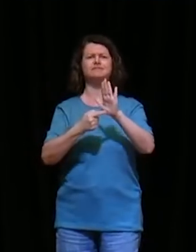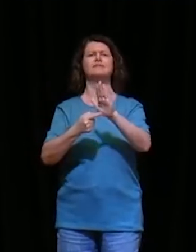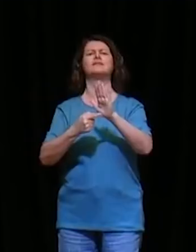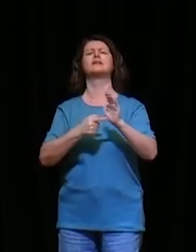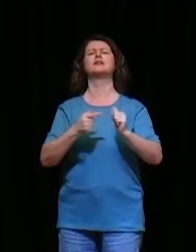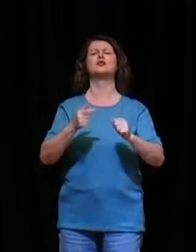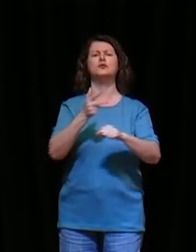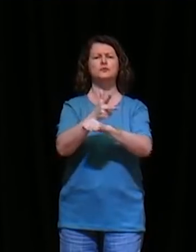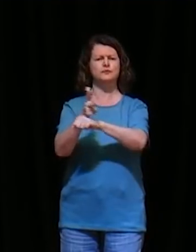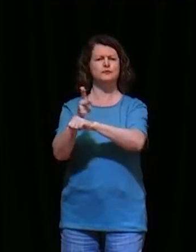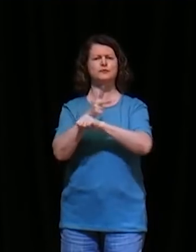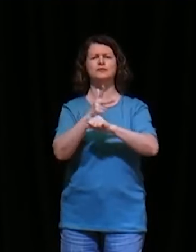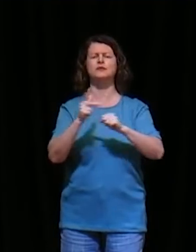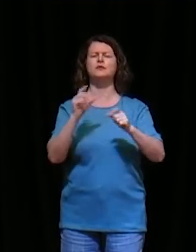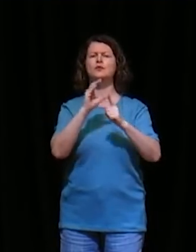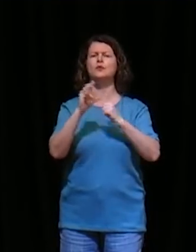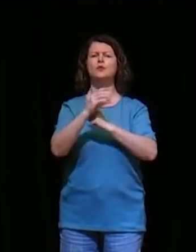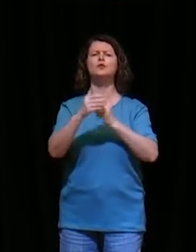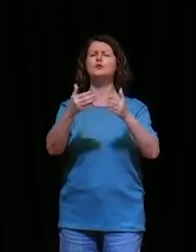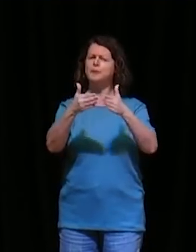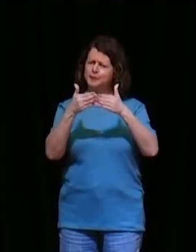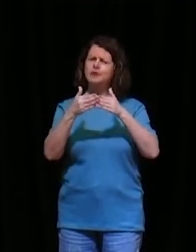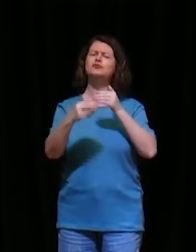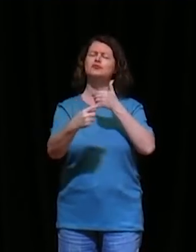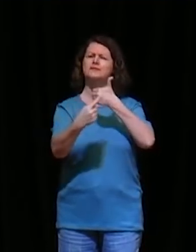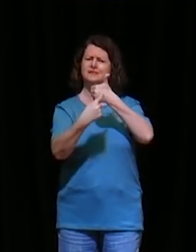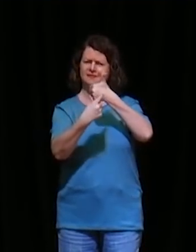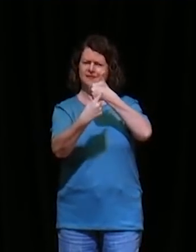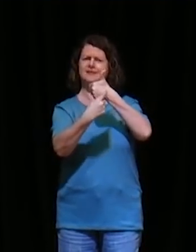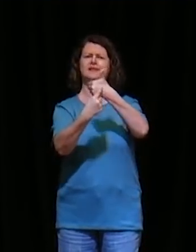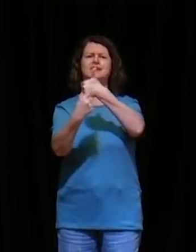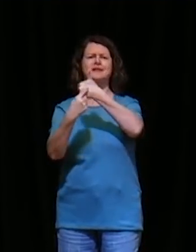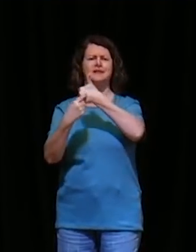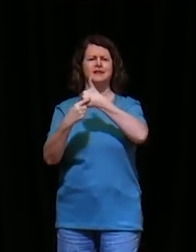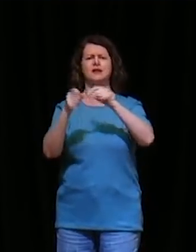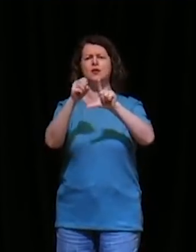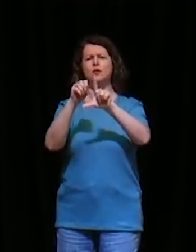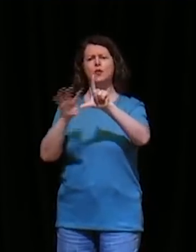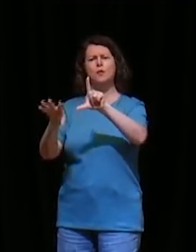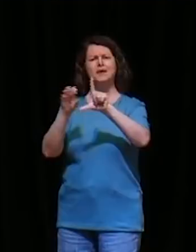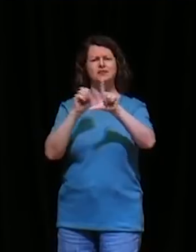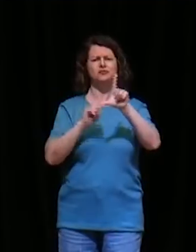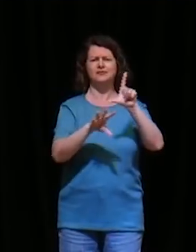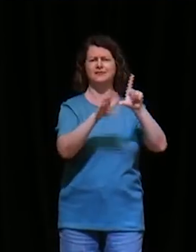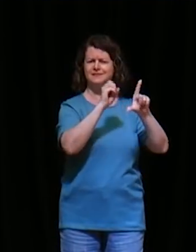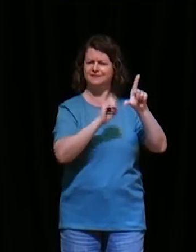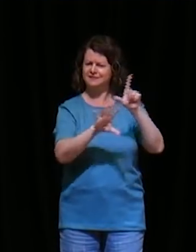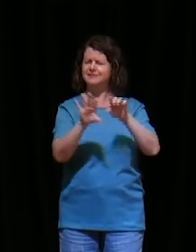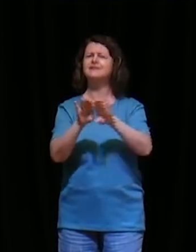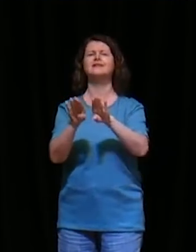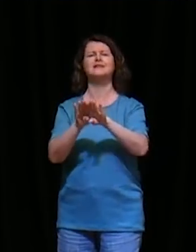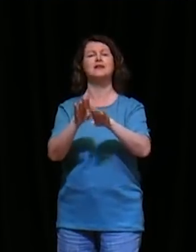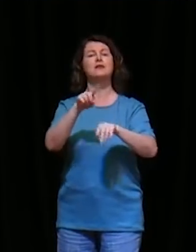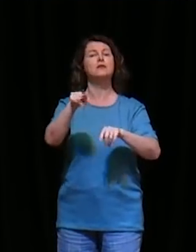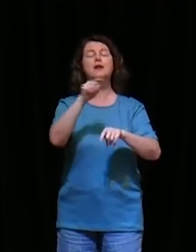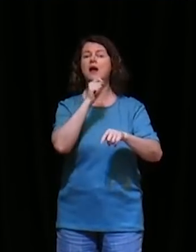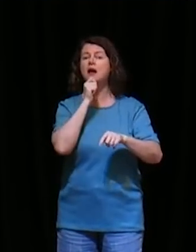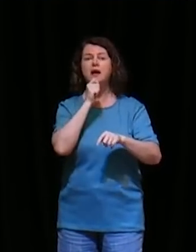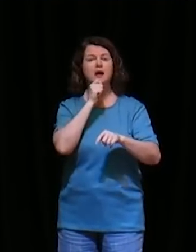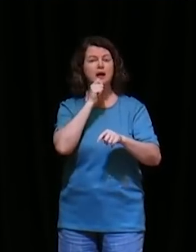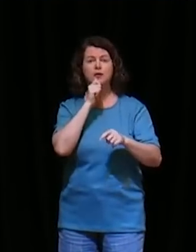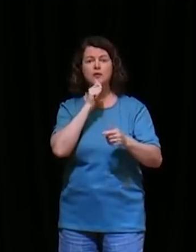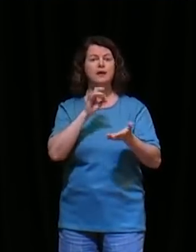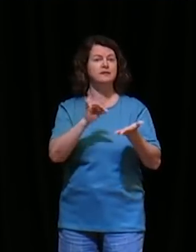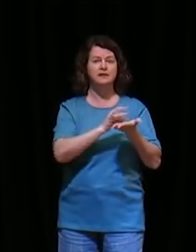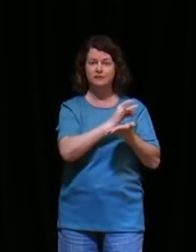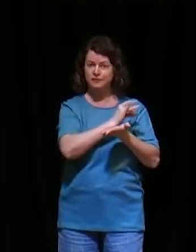desde já, deixar teu like e compartilhar essa mensagem. Se você não é inscrito no canal, se inscreva e aperta o sininho.